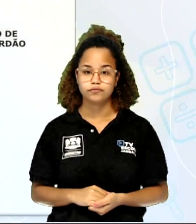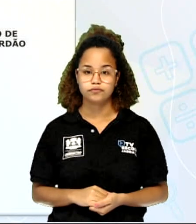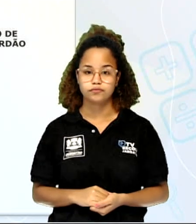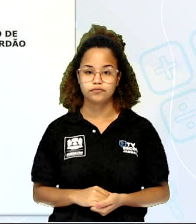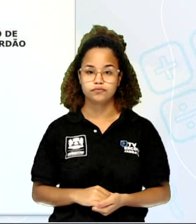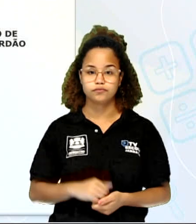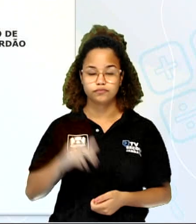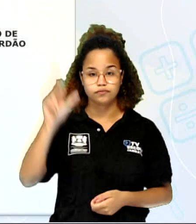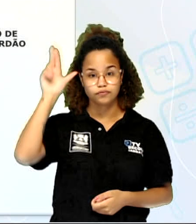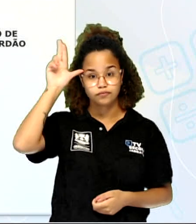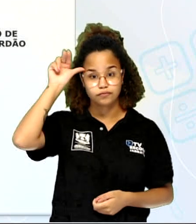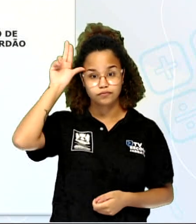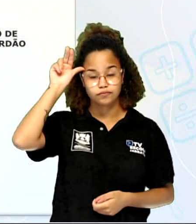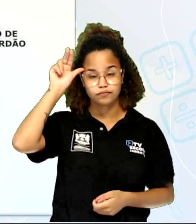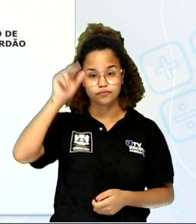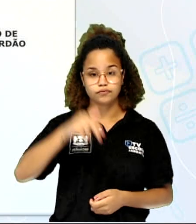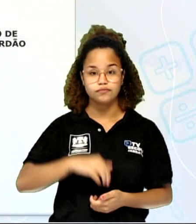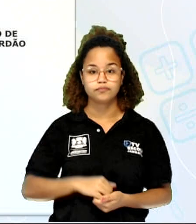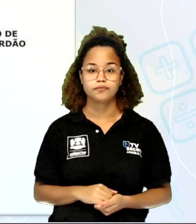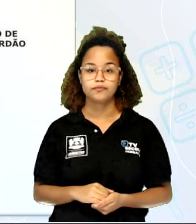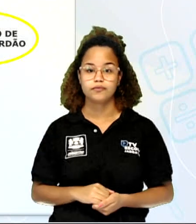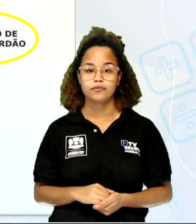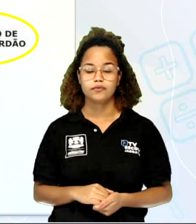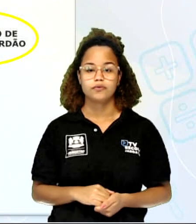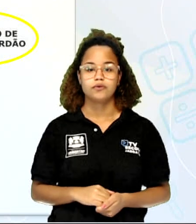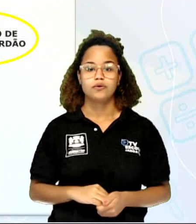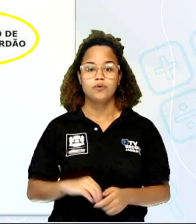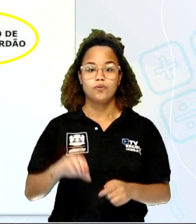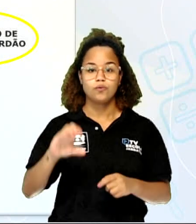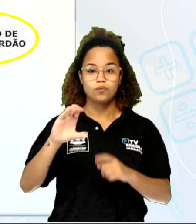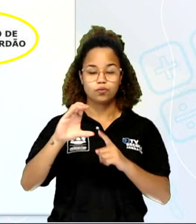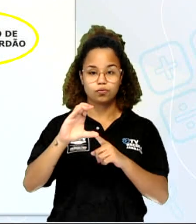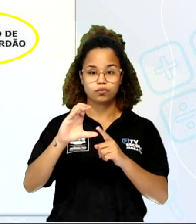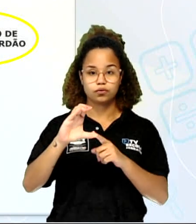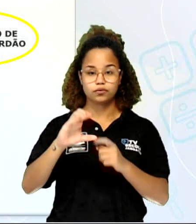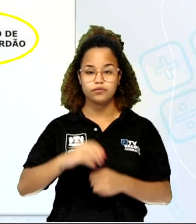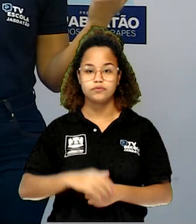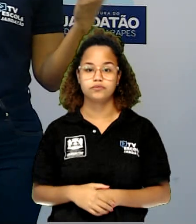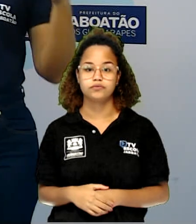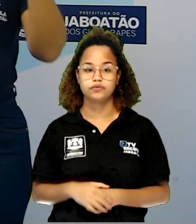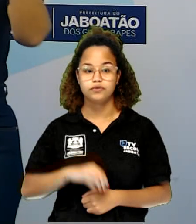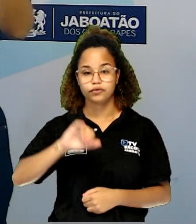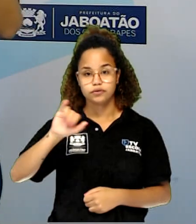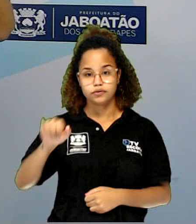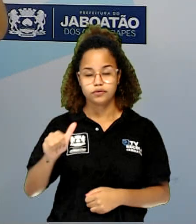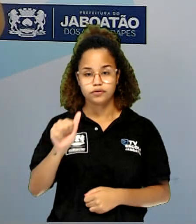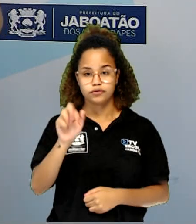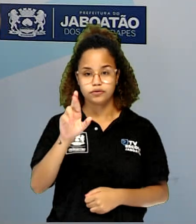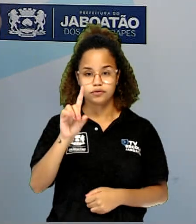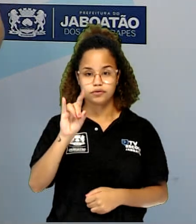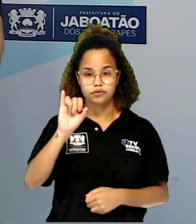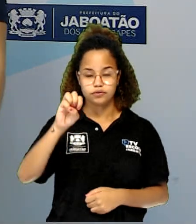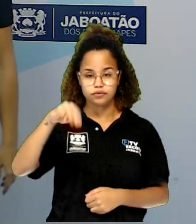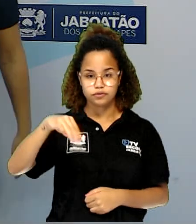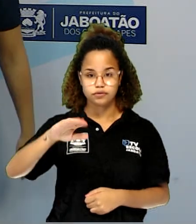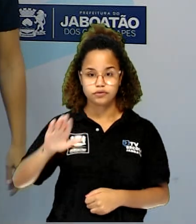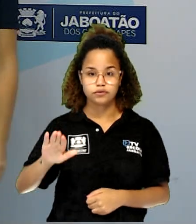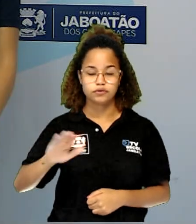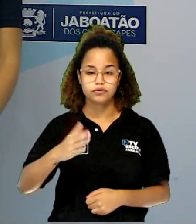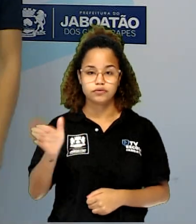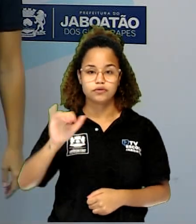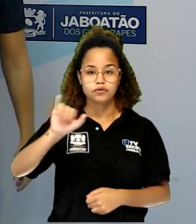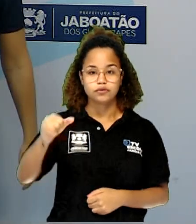Cavaleiro, Curado e Jardim Jordão. Você aí que está nos